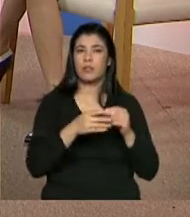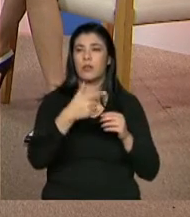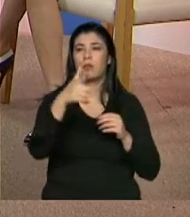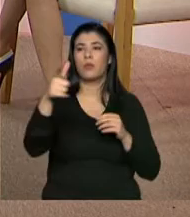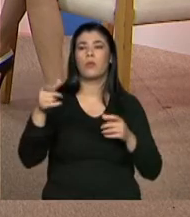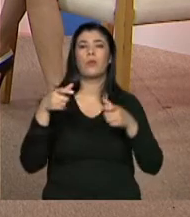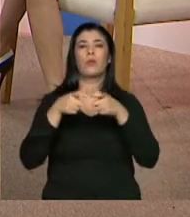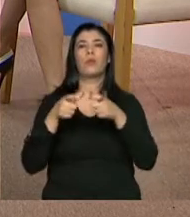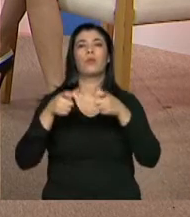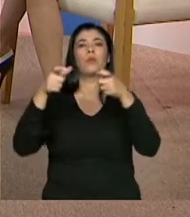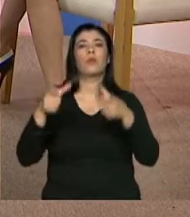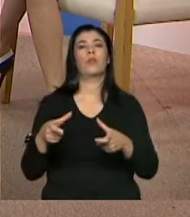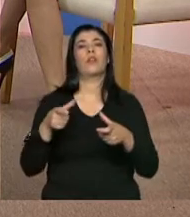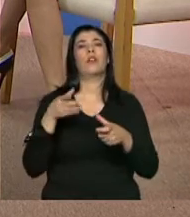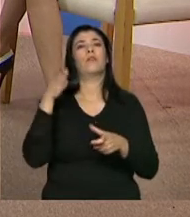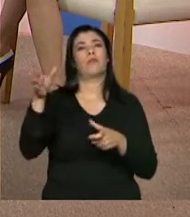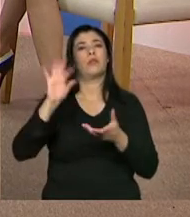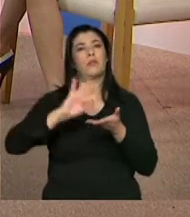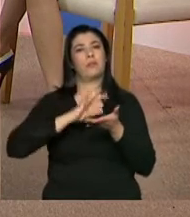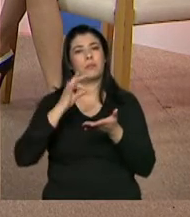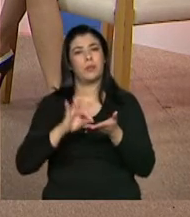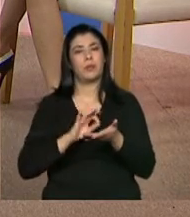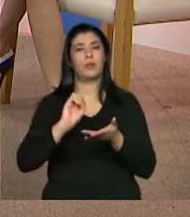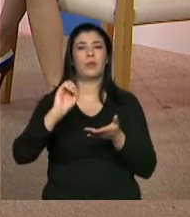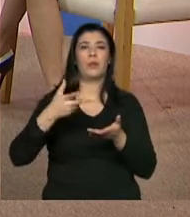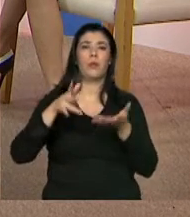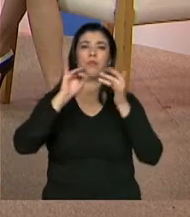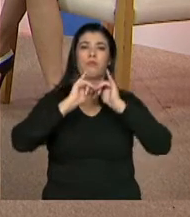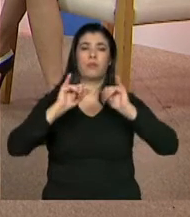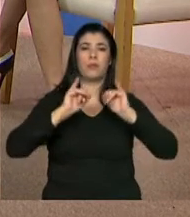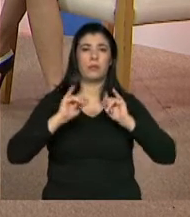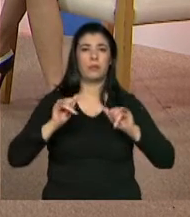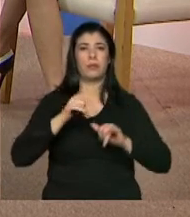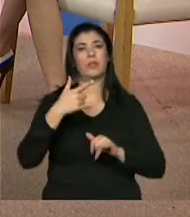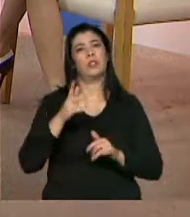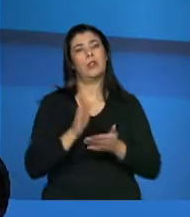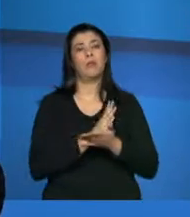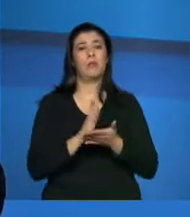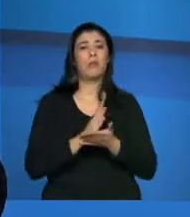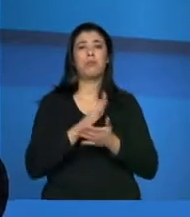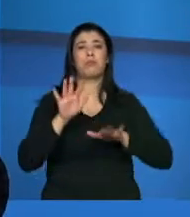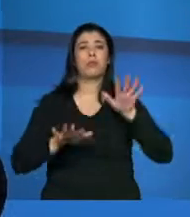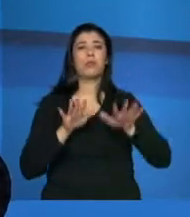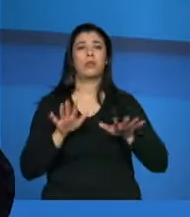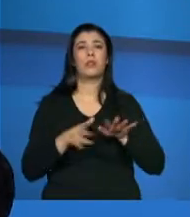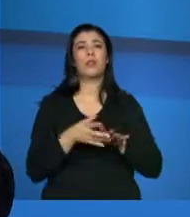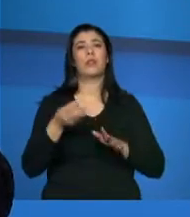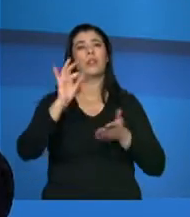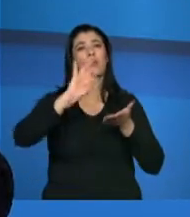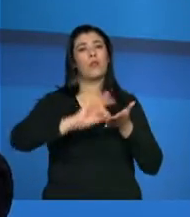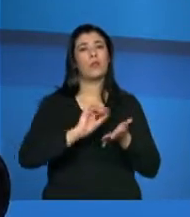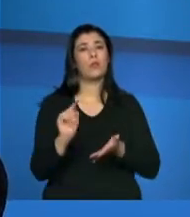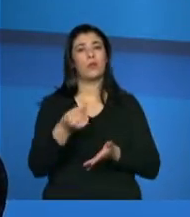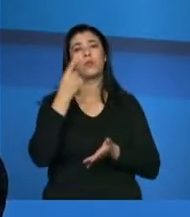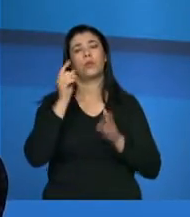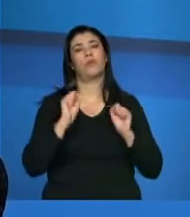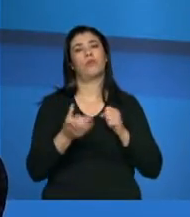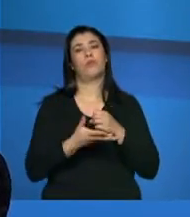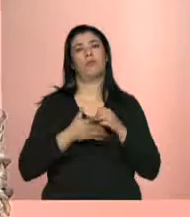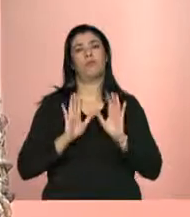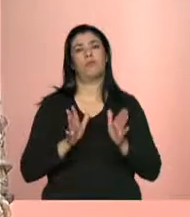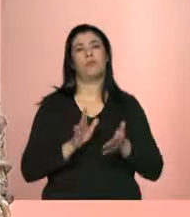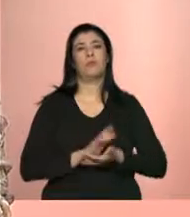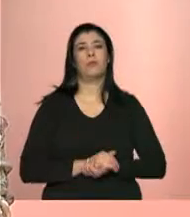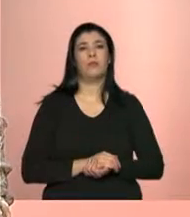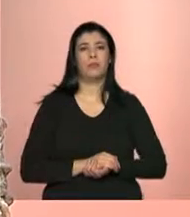Para se inscrever ou dar algumas outras informações, para outros não. O fato apenas de estar no cadastro já é suficiente. Ah, ok.